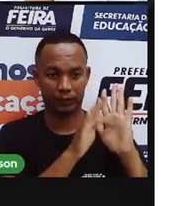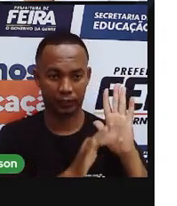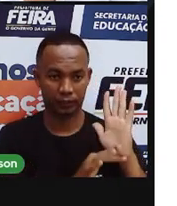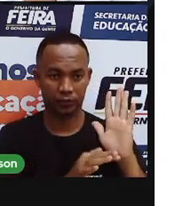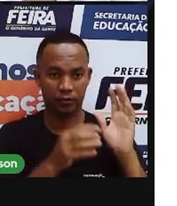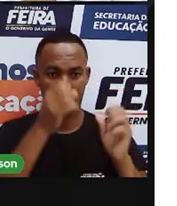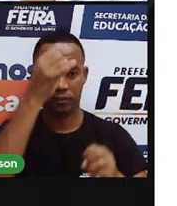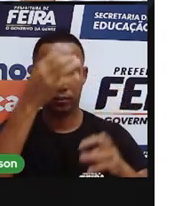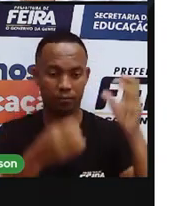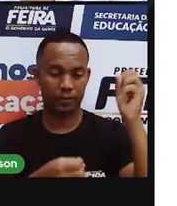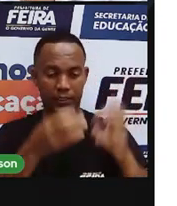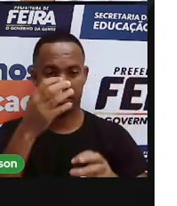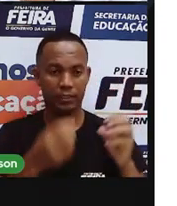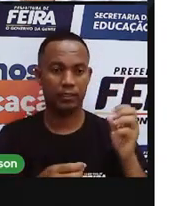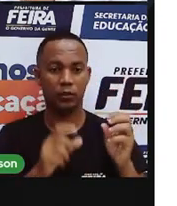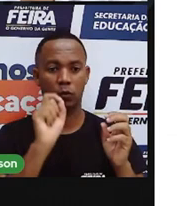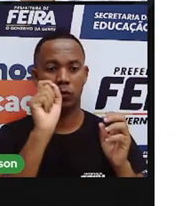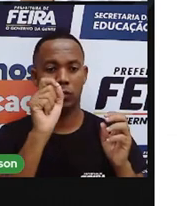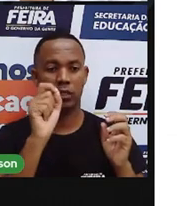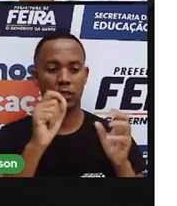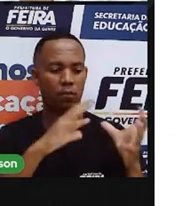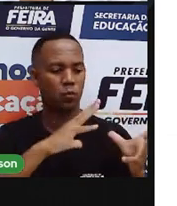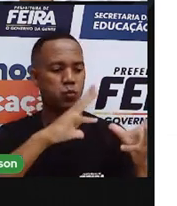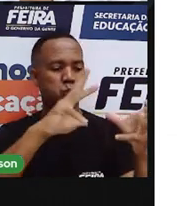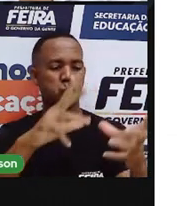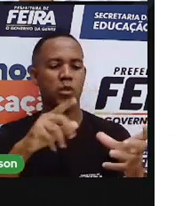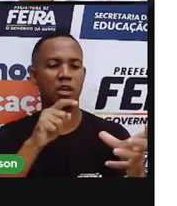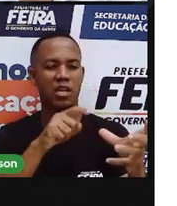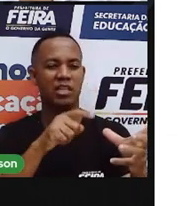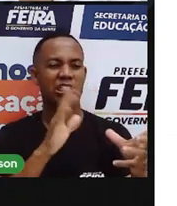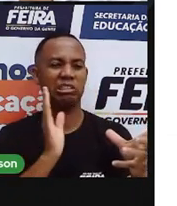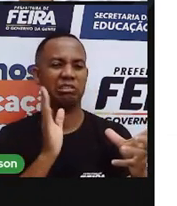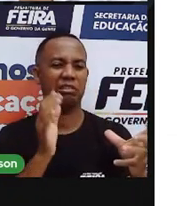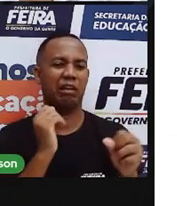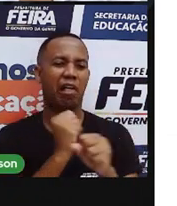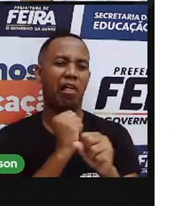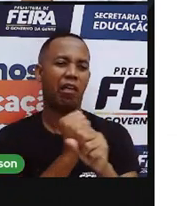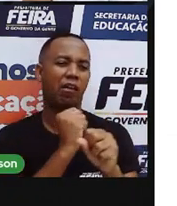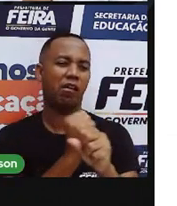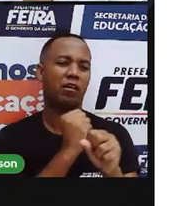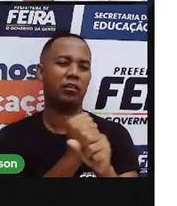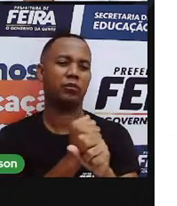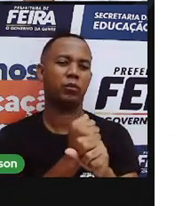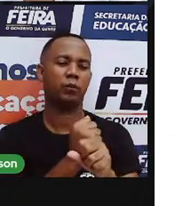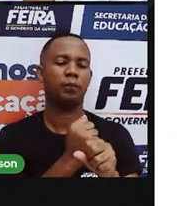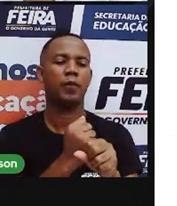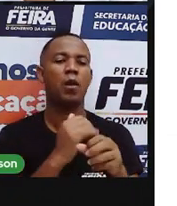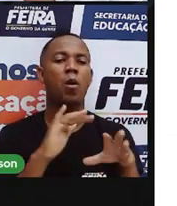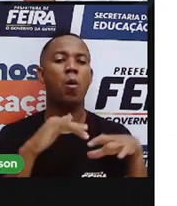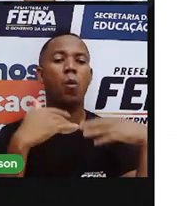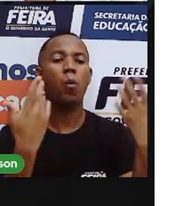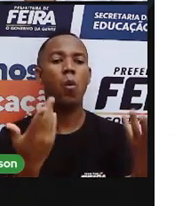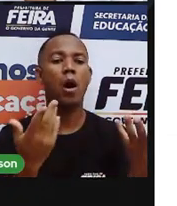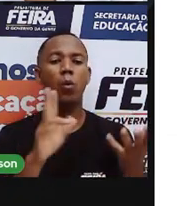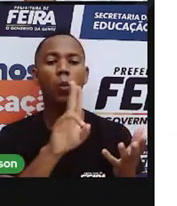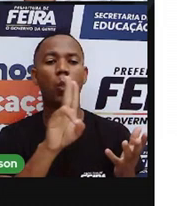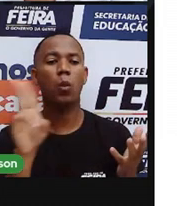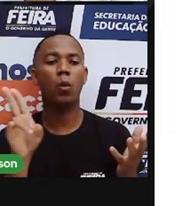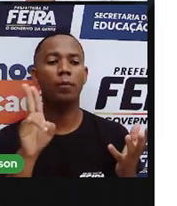falando de um planeta formado há milhões de anos e habitado por nós. Qual é esse planeta?